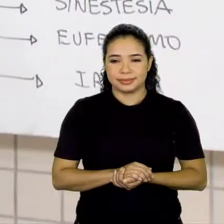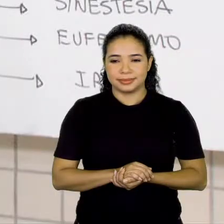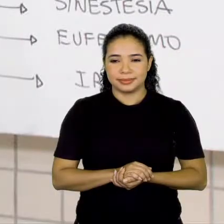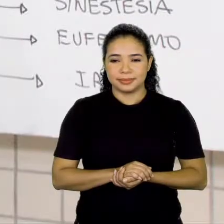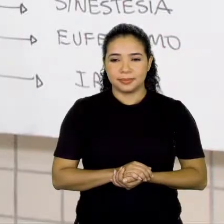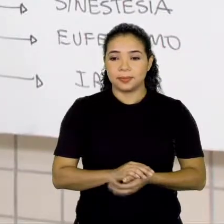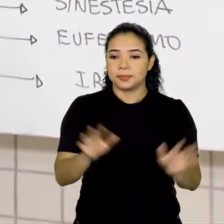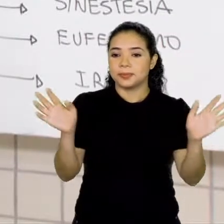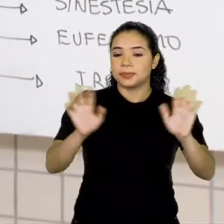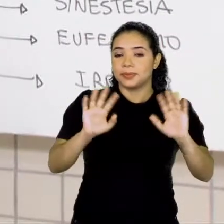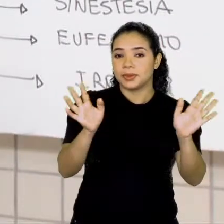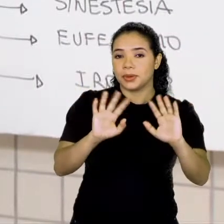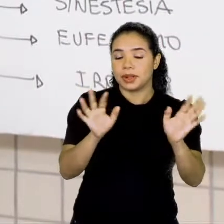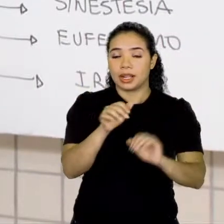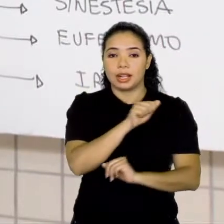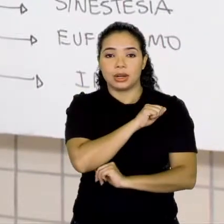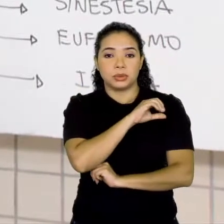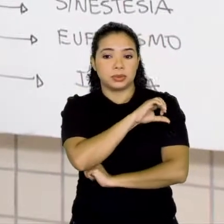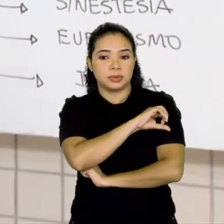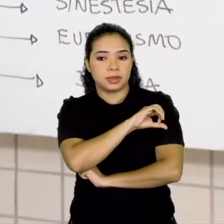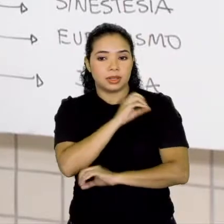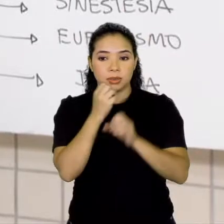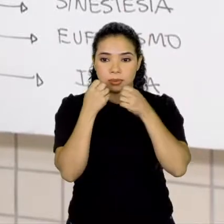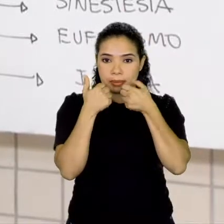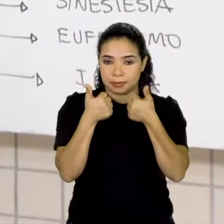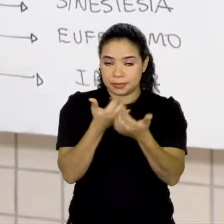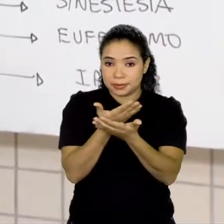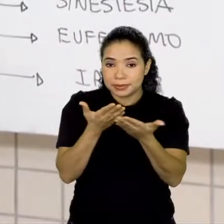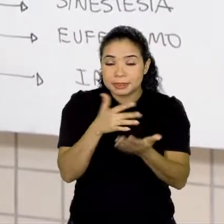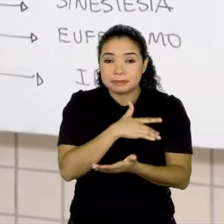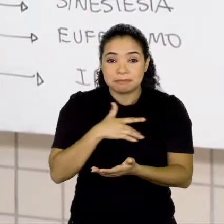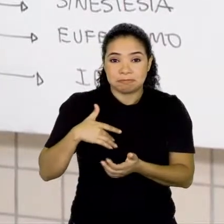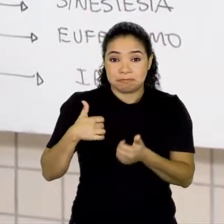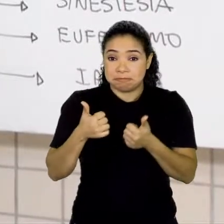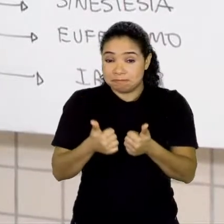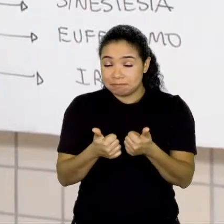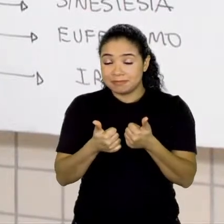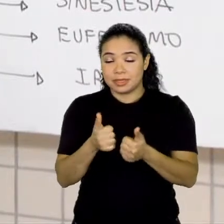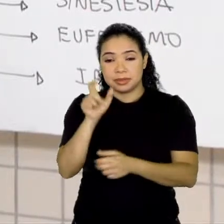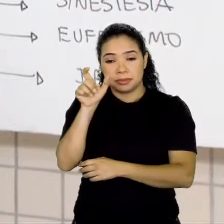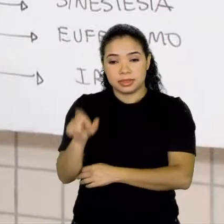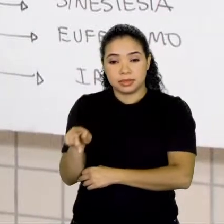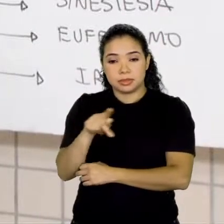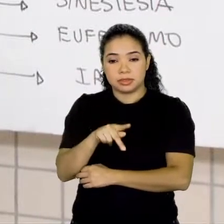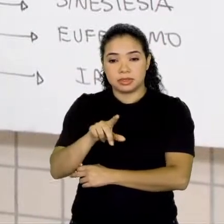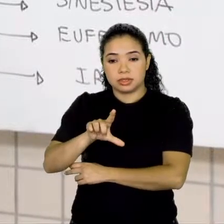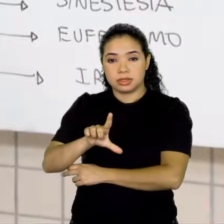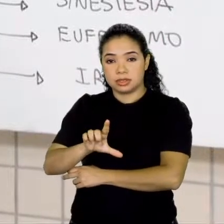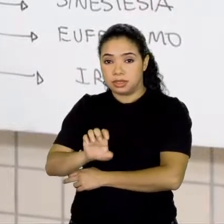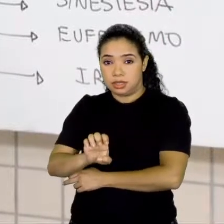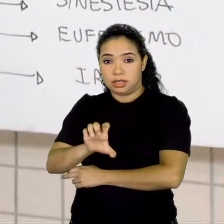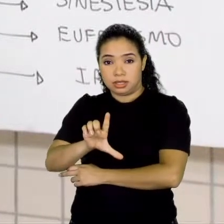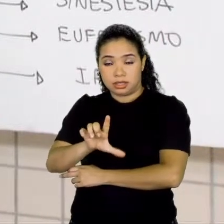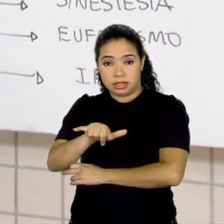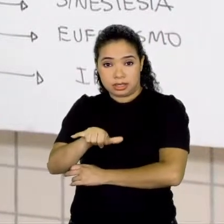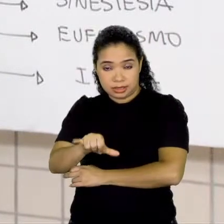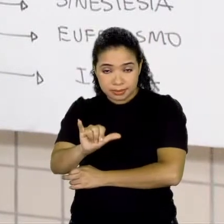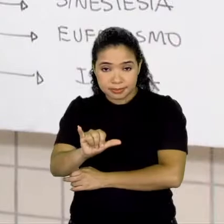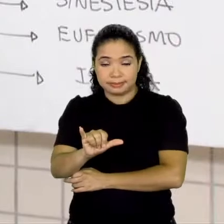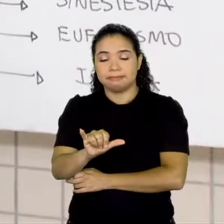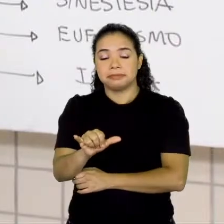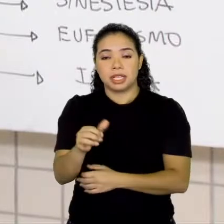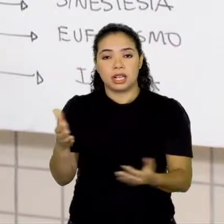Olá estudantes do ano ano, como vocês estão? Tudo bem? Aqui é a professora Lida Paixão e vamos